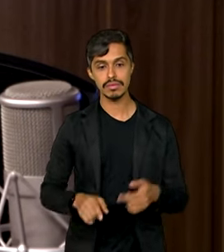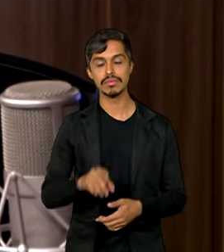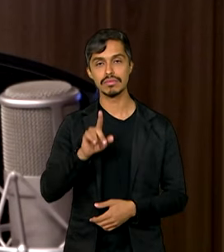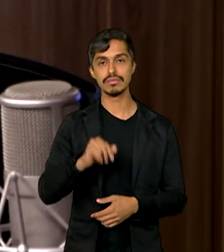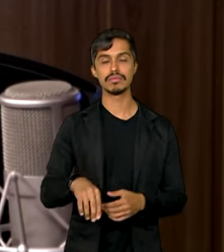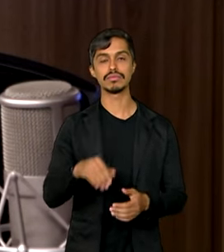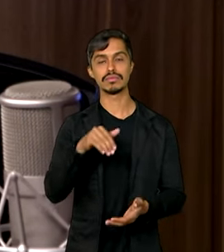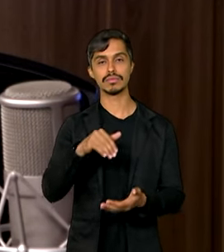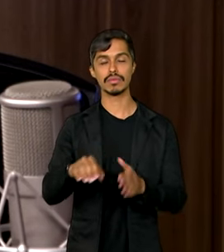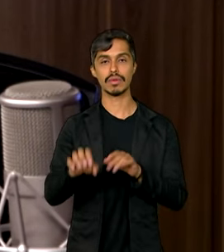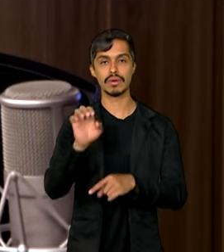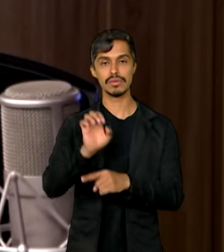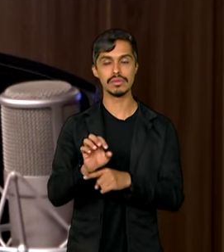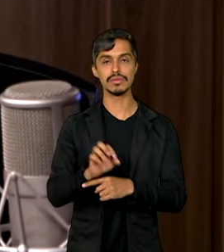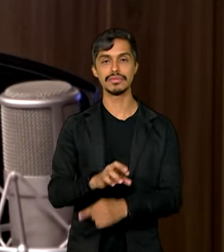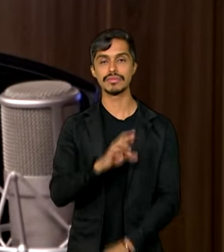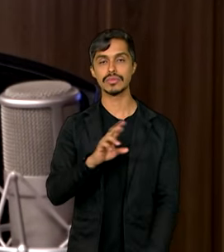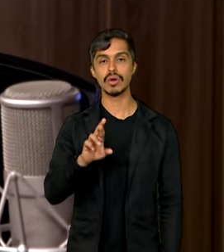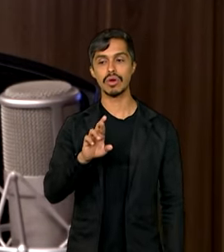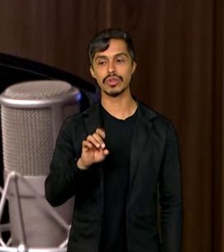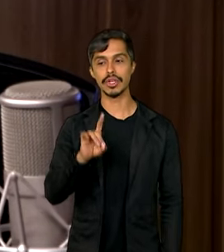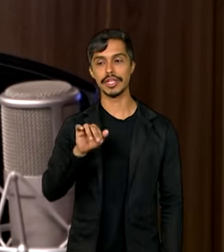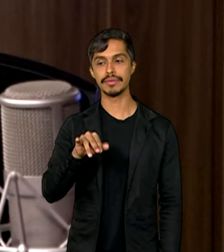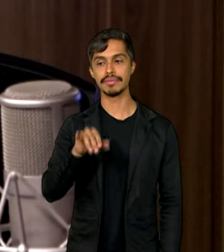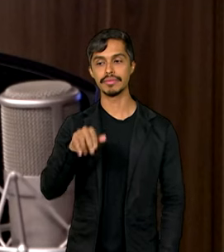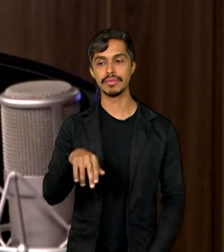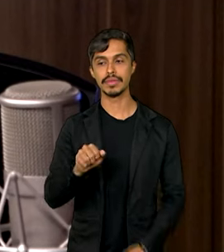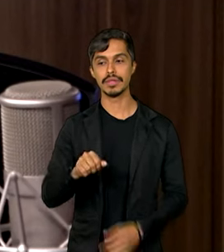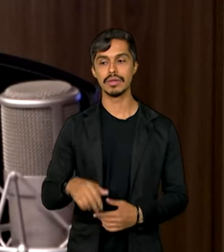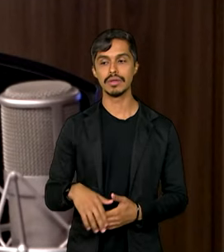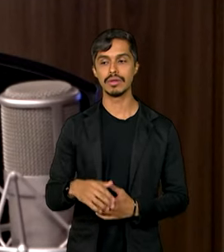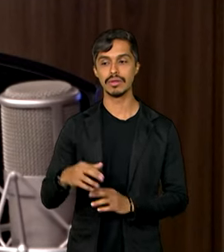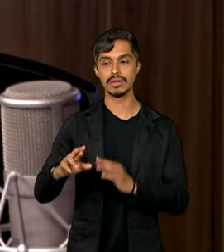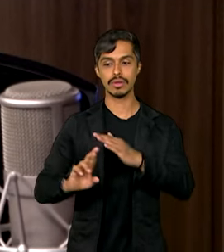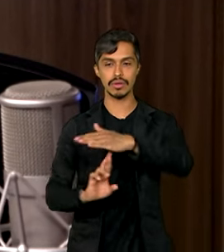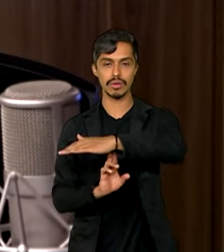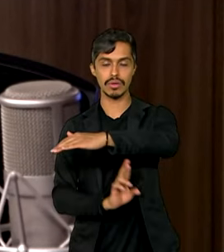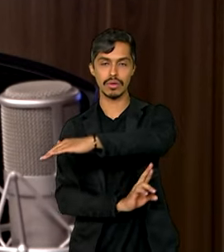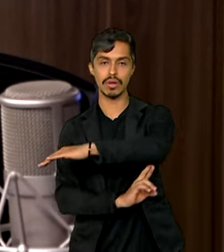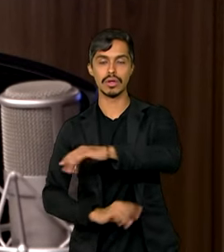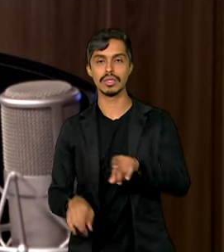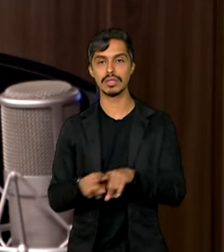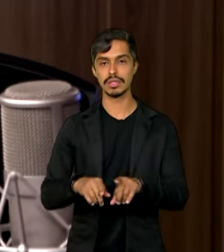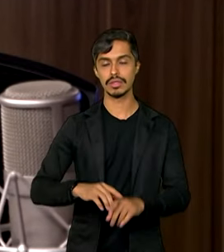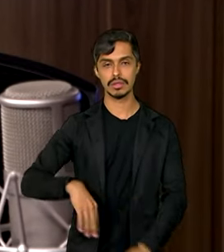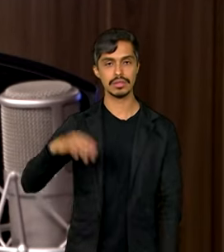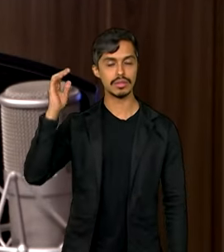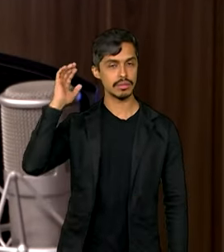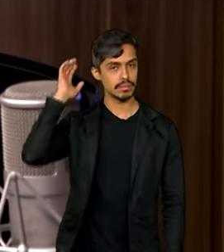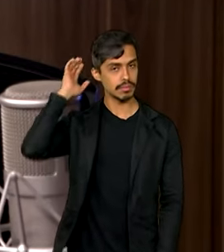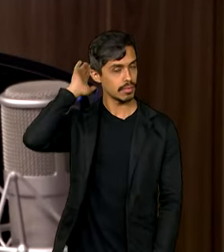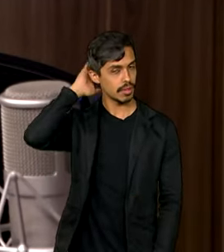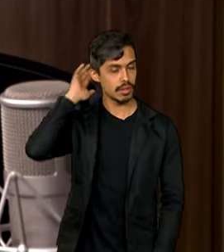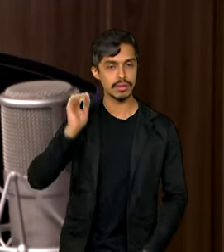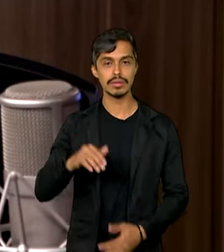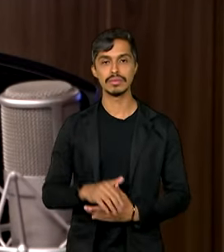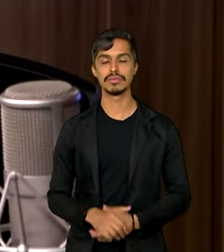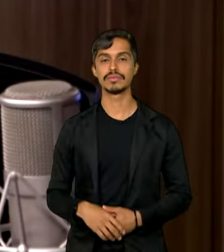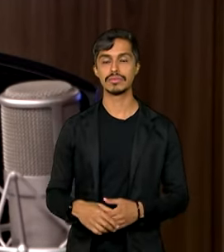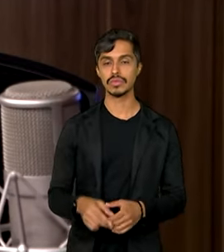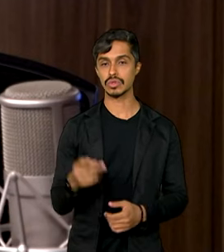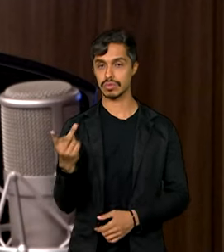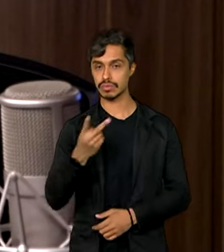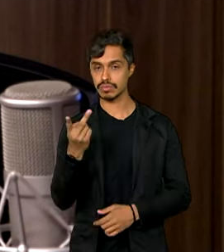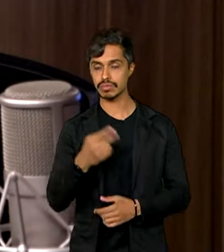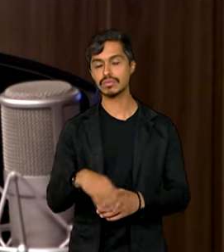e o estado do Pará. Há mais ou menos uma semana e meia atrás, o estado de Rondônia e o estado de Pará há duas semanas